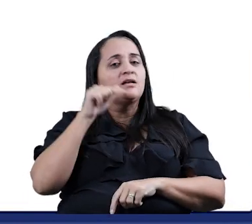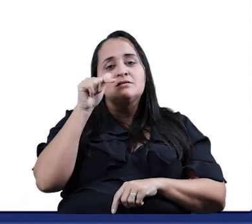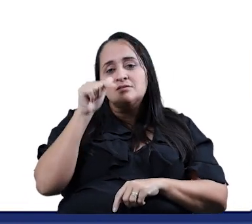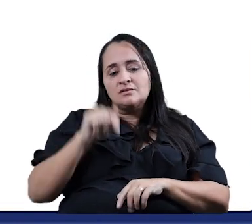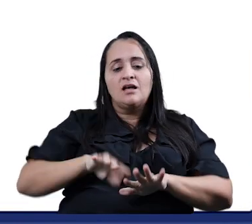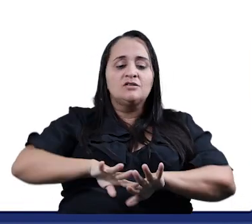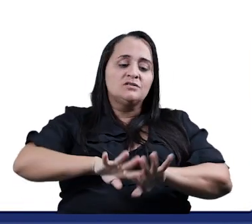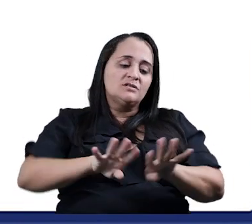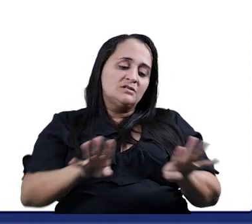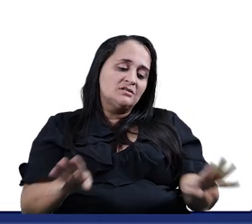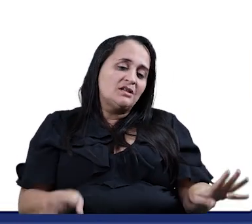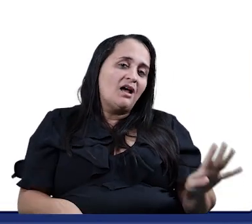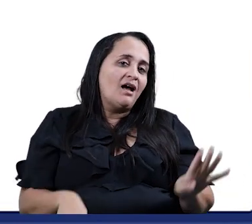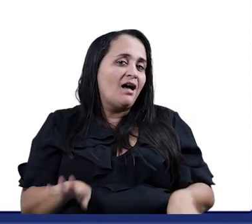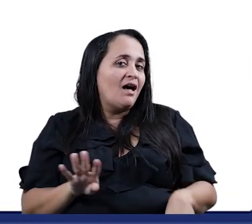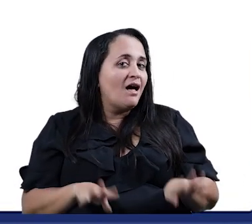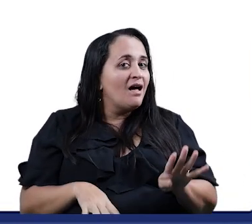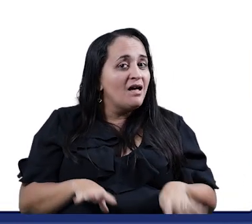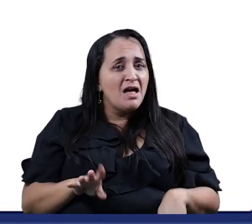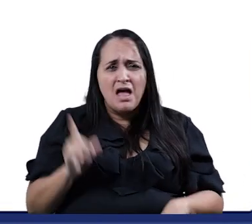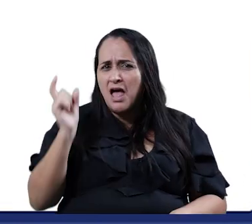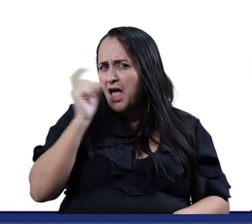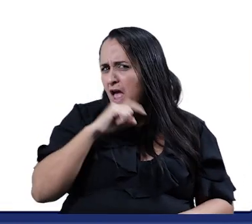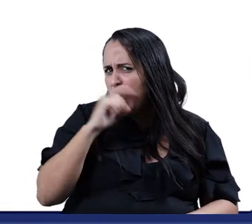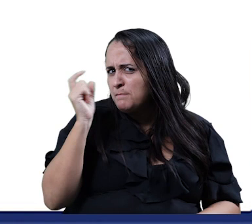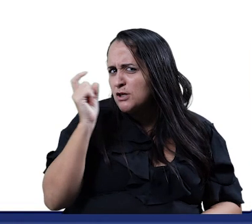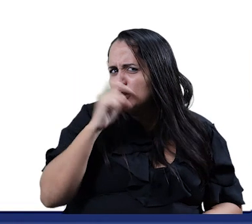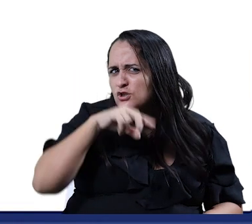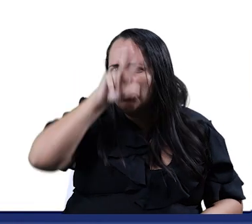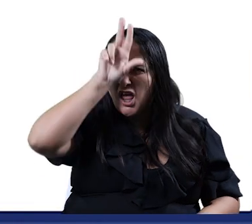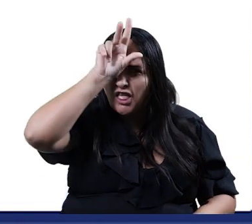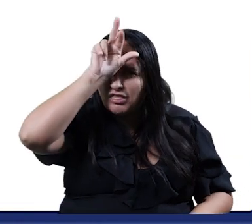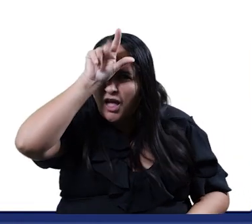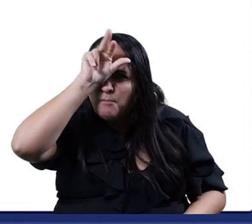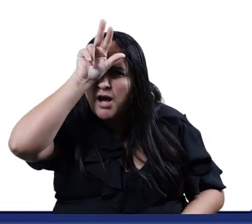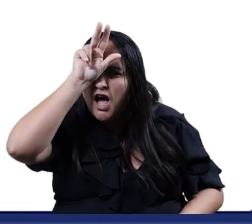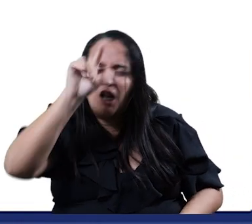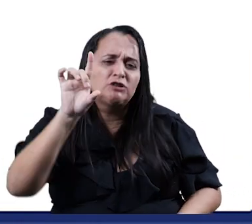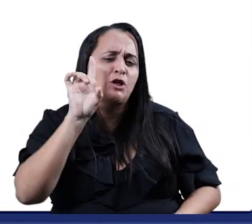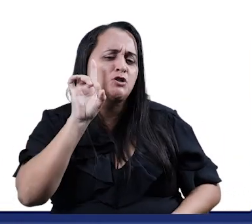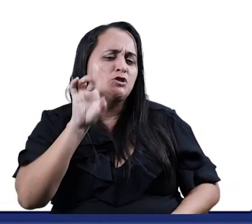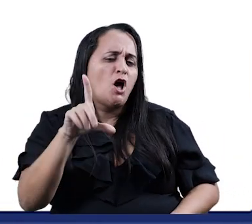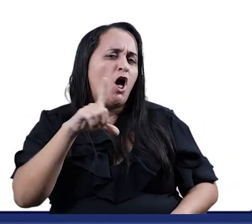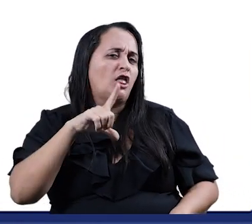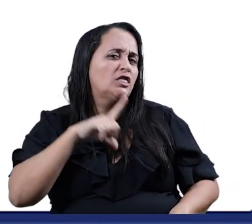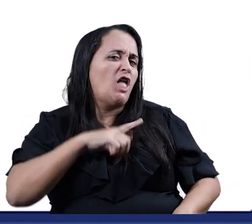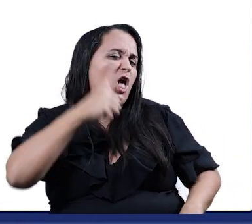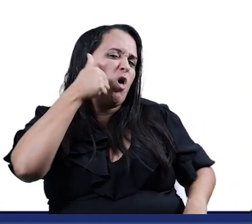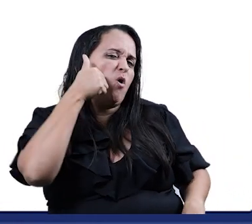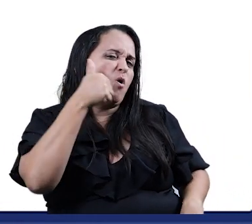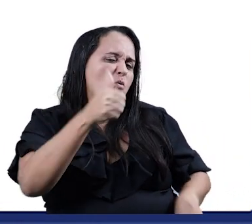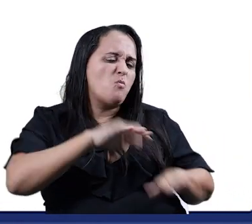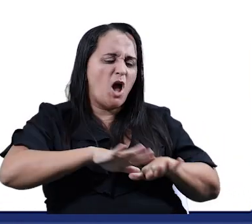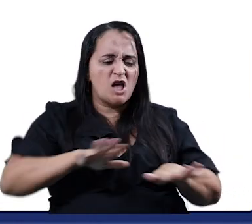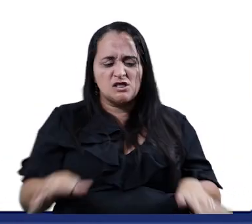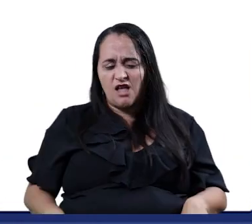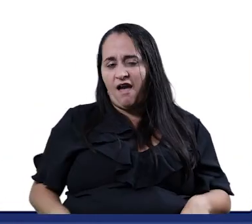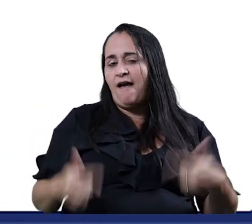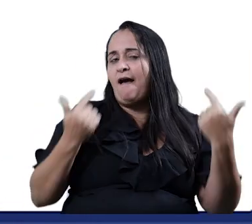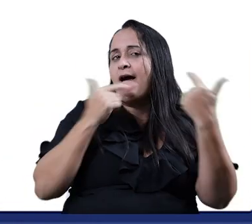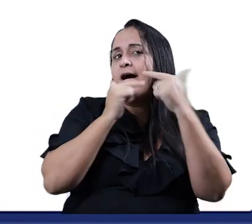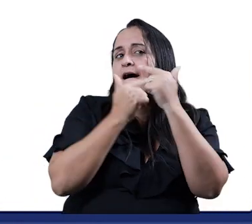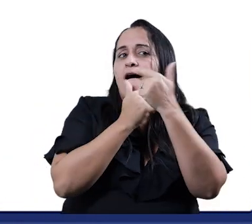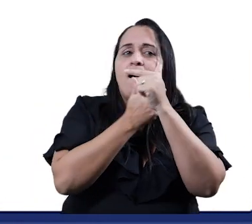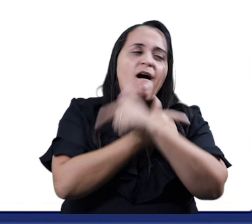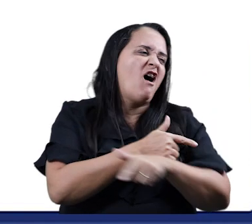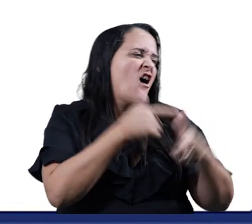sete saias de filó É mentira da barata, ela tem é uma só Ha,